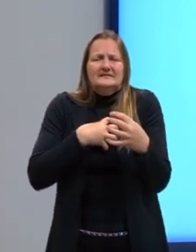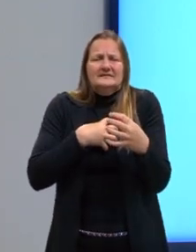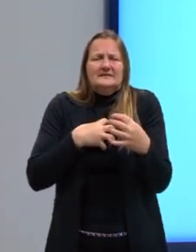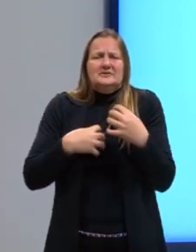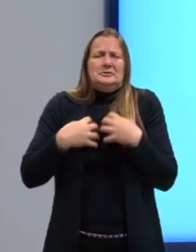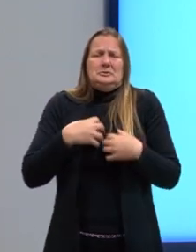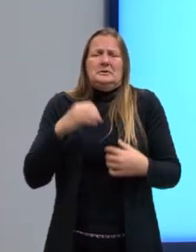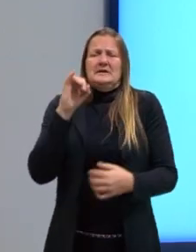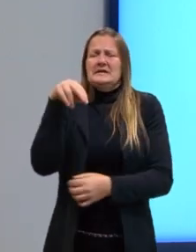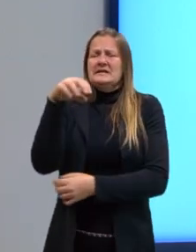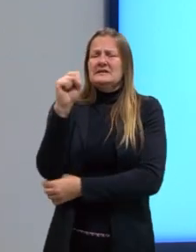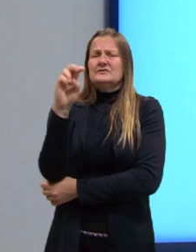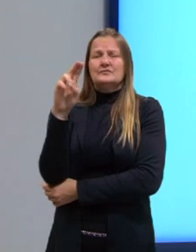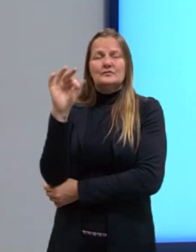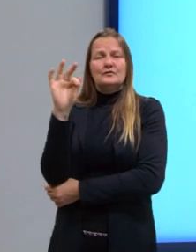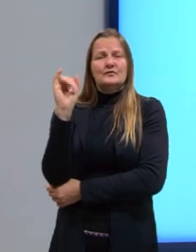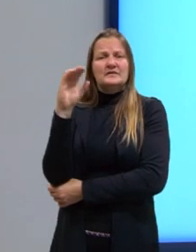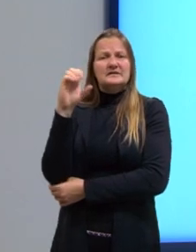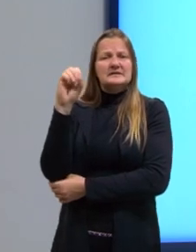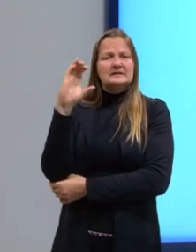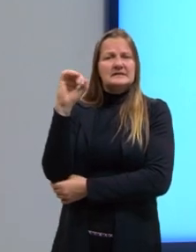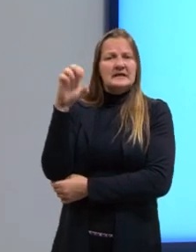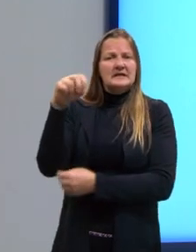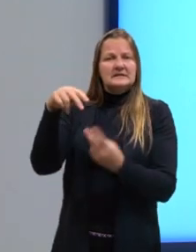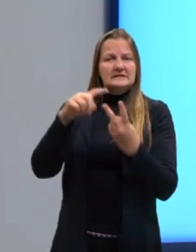insuficiência, privação.